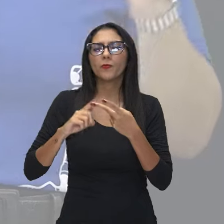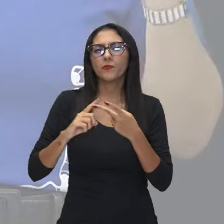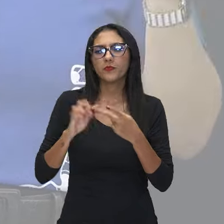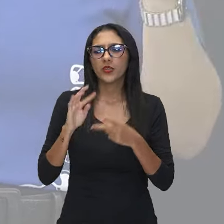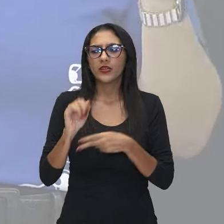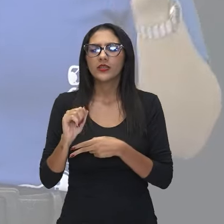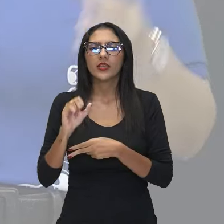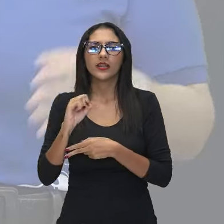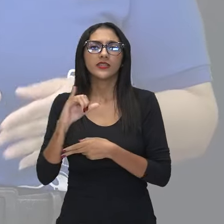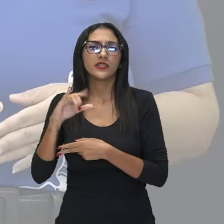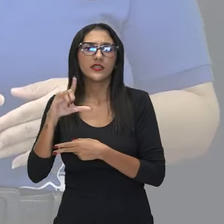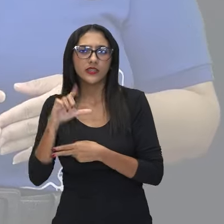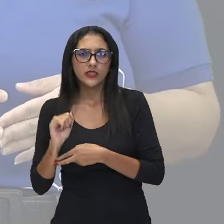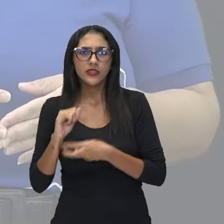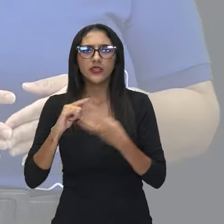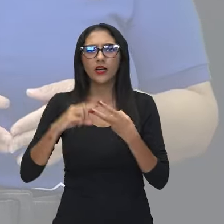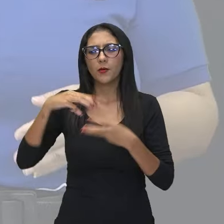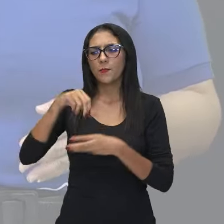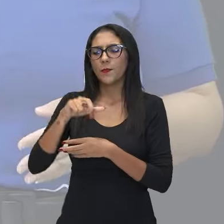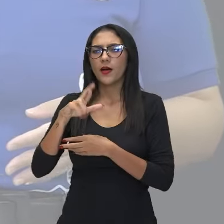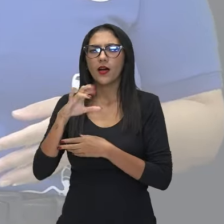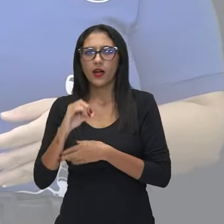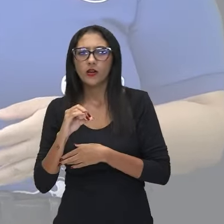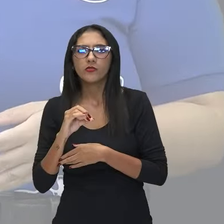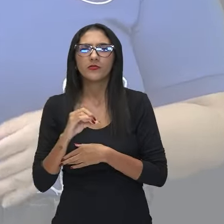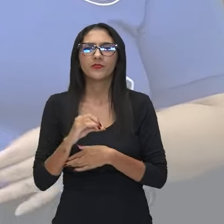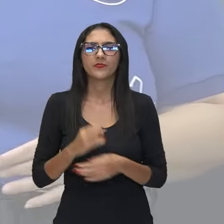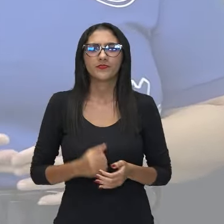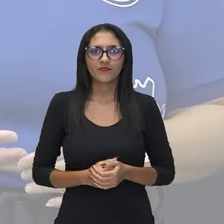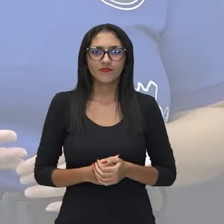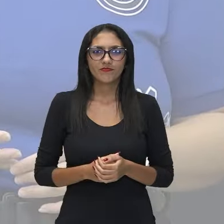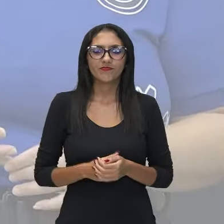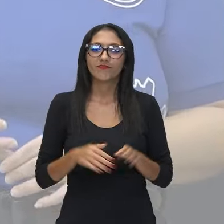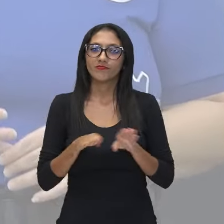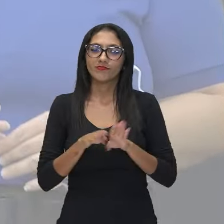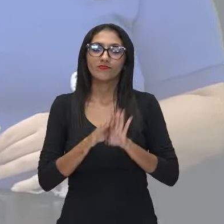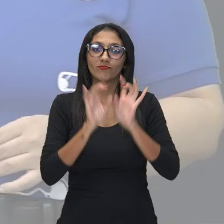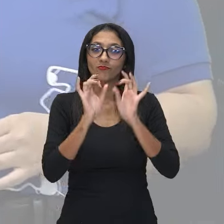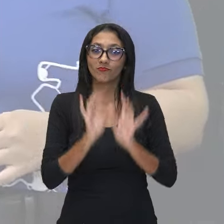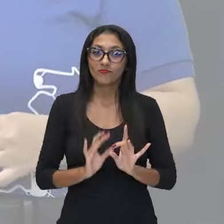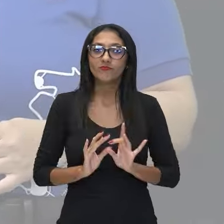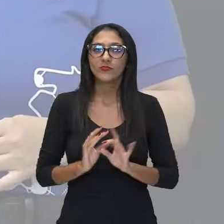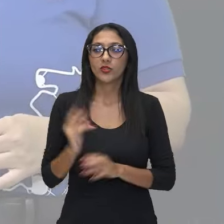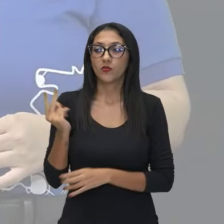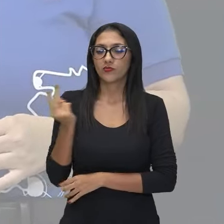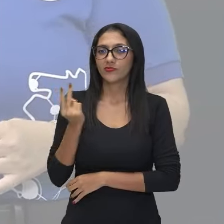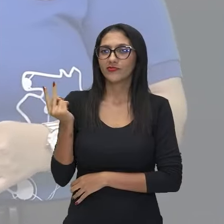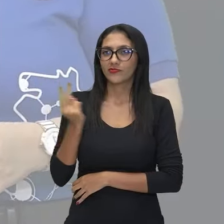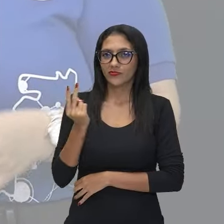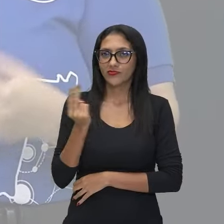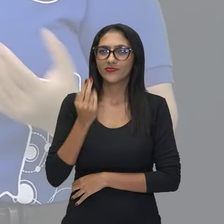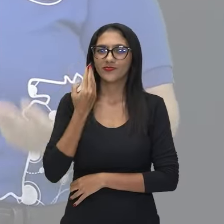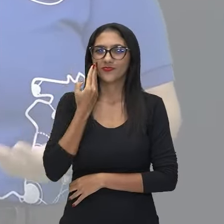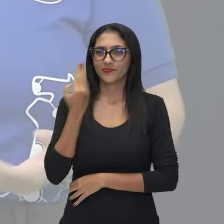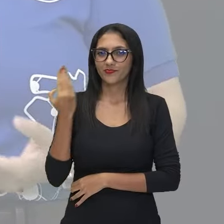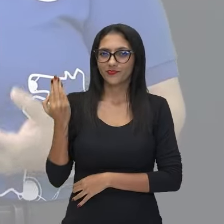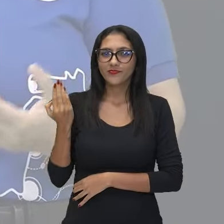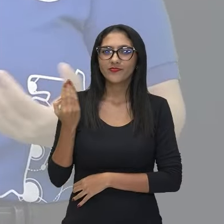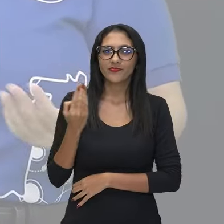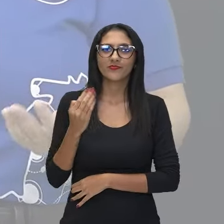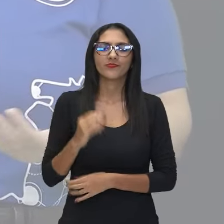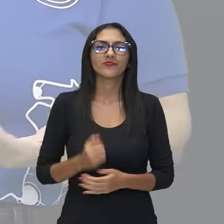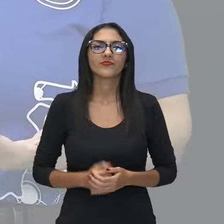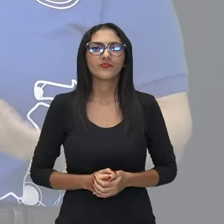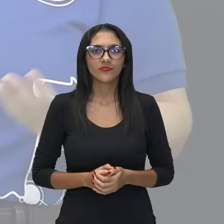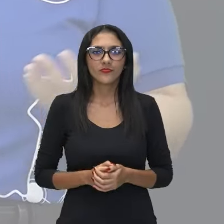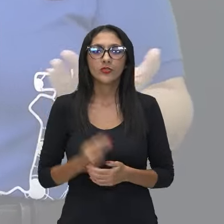Mário de Andrade e o Oswald de Andrade. Em especial, damos ênfase aos Andrades, né? Que propunham aí